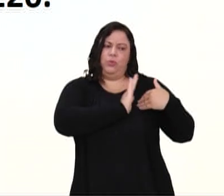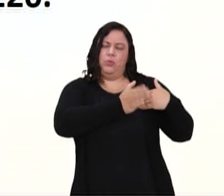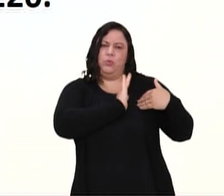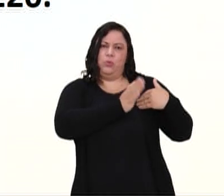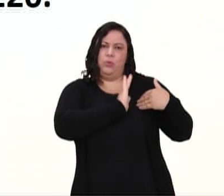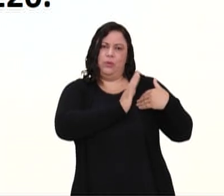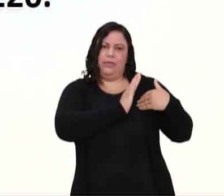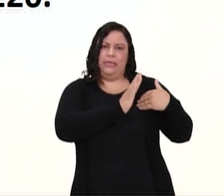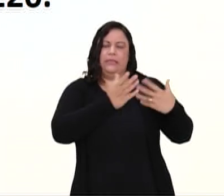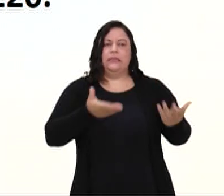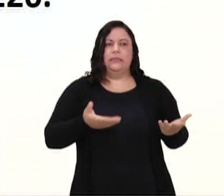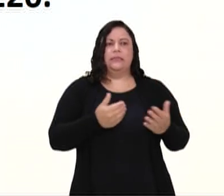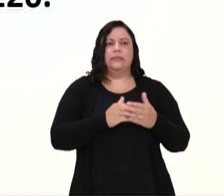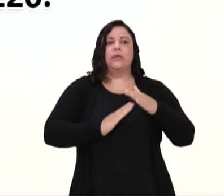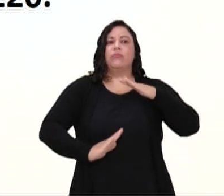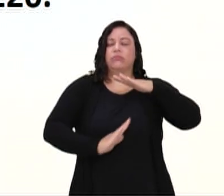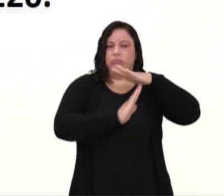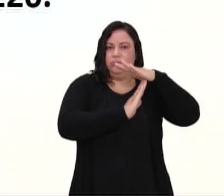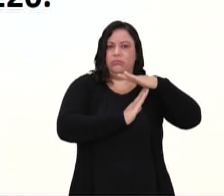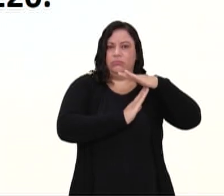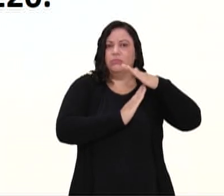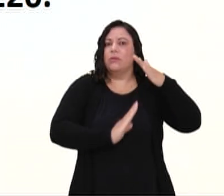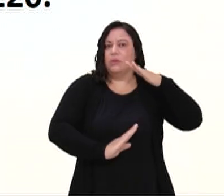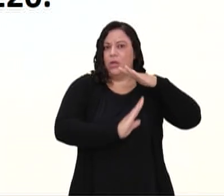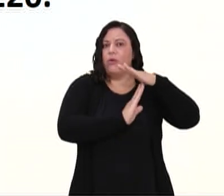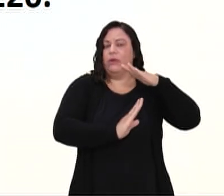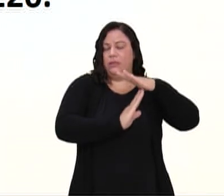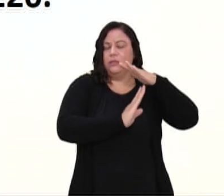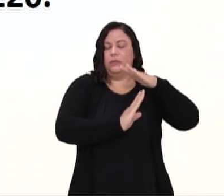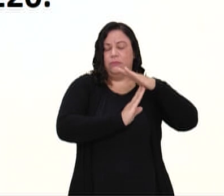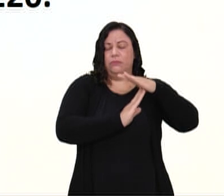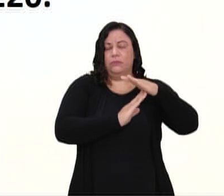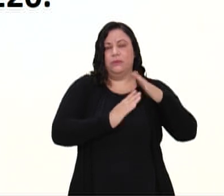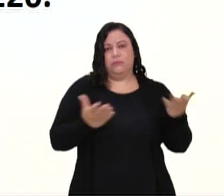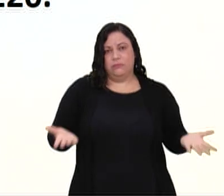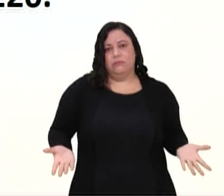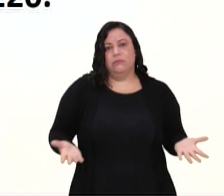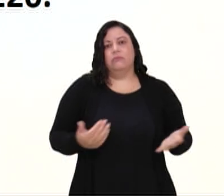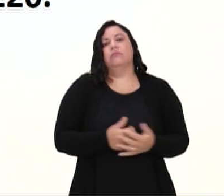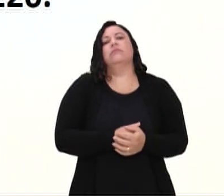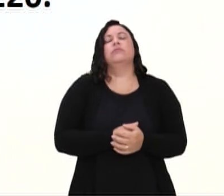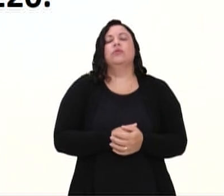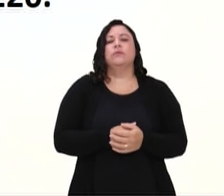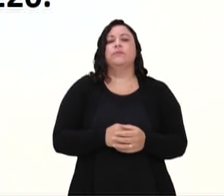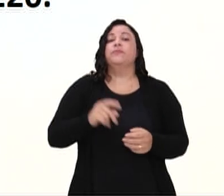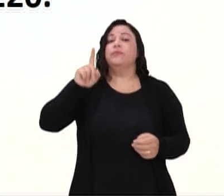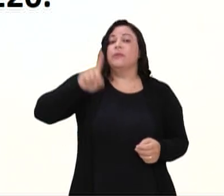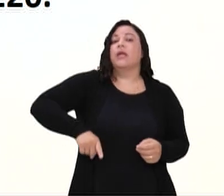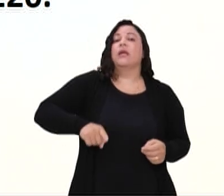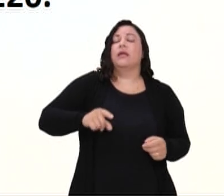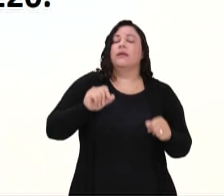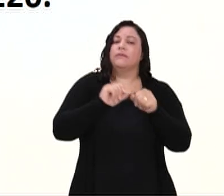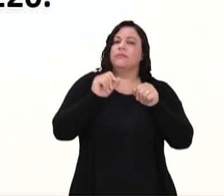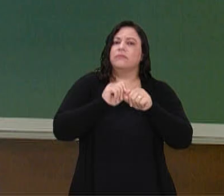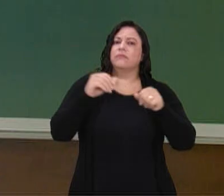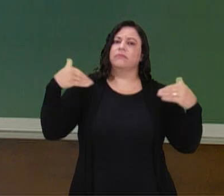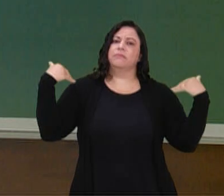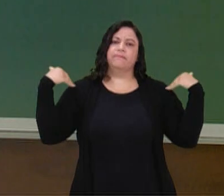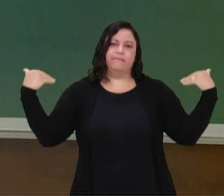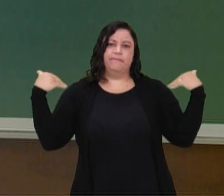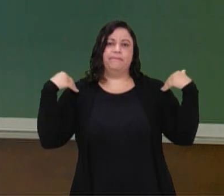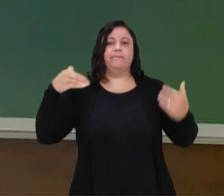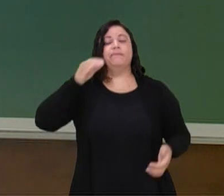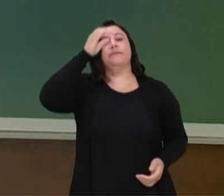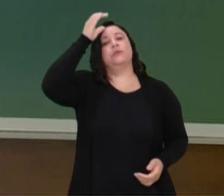até aquela, mais ou menos, aquele número de batimento cardíaco, tá? Isso é fazer uma atividade física com